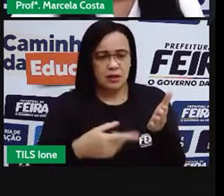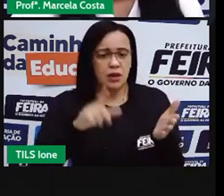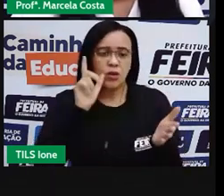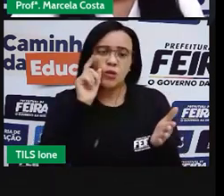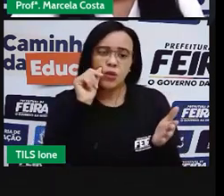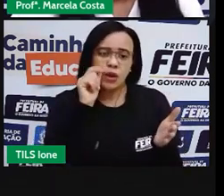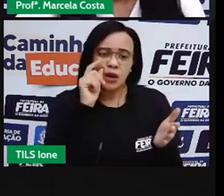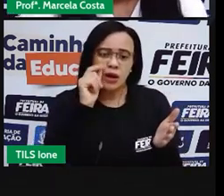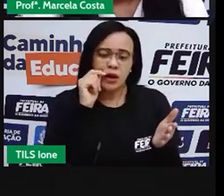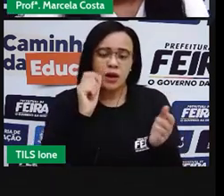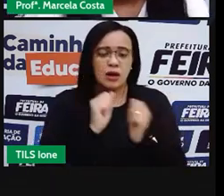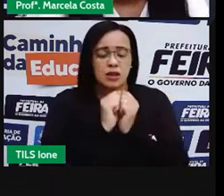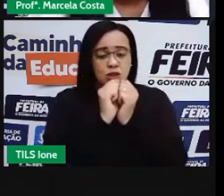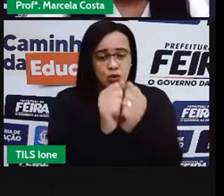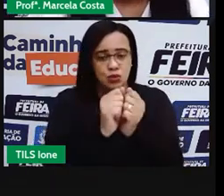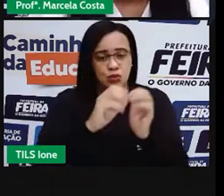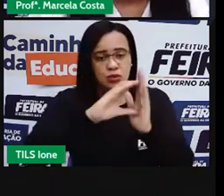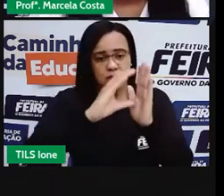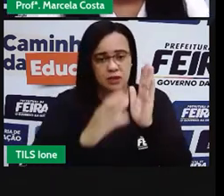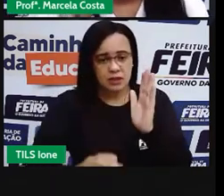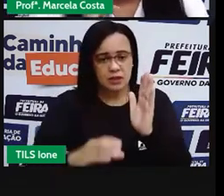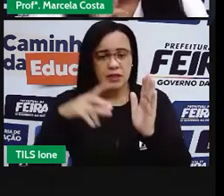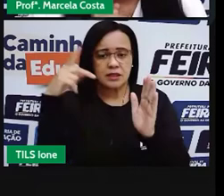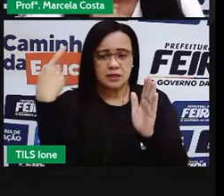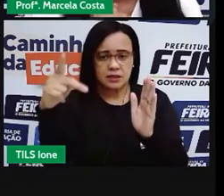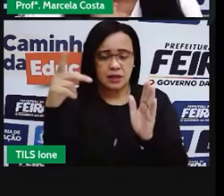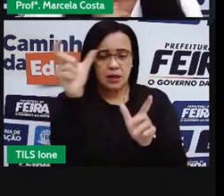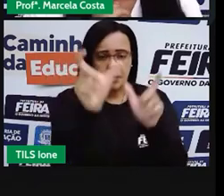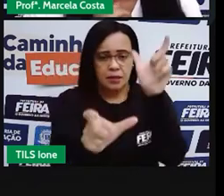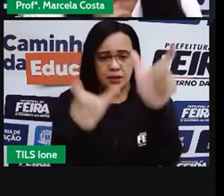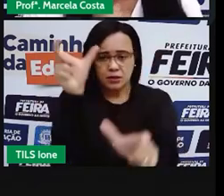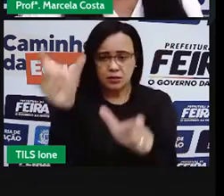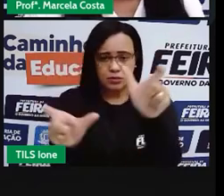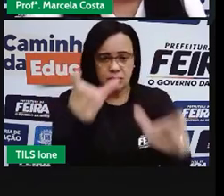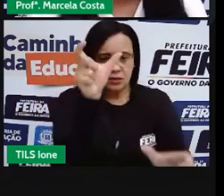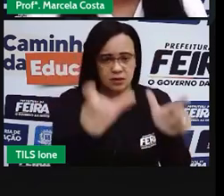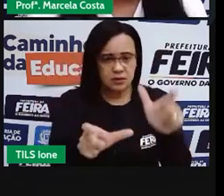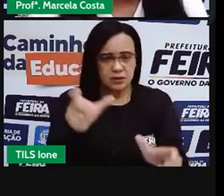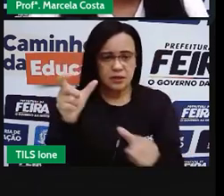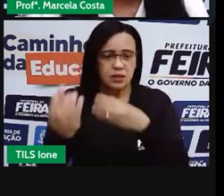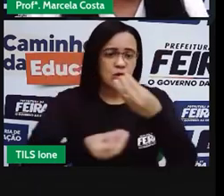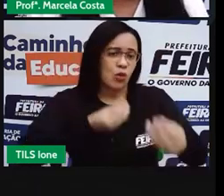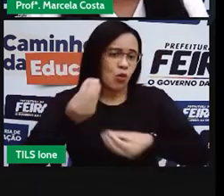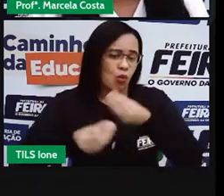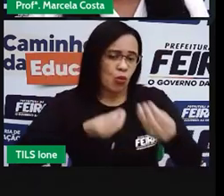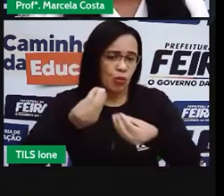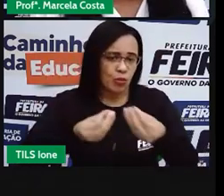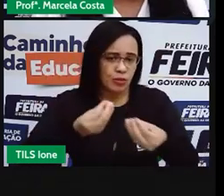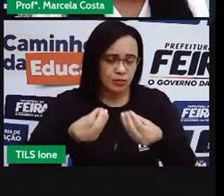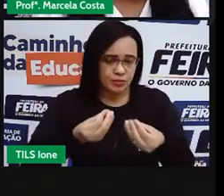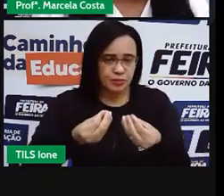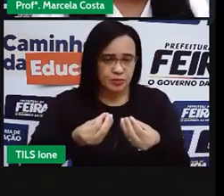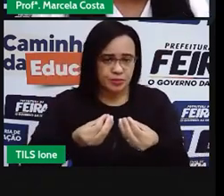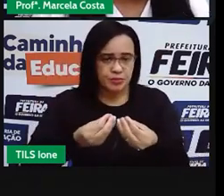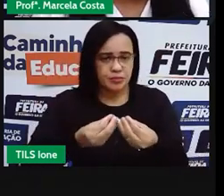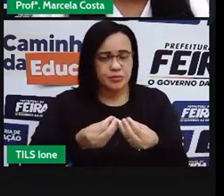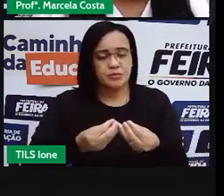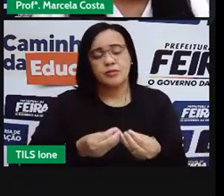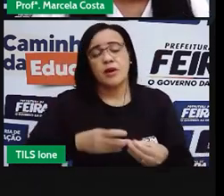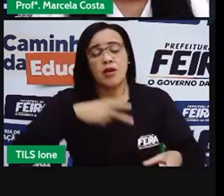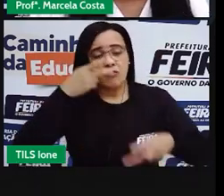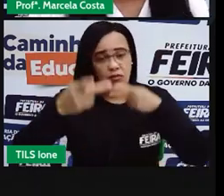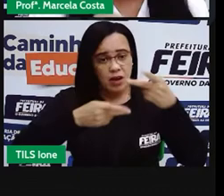das características desse personagem. A gente vai fazer assim. Eu vou falar que características são essas.